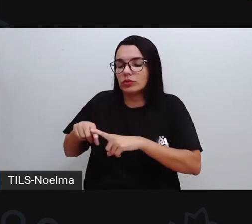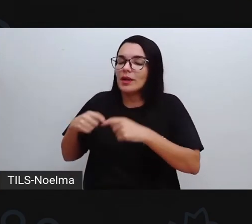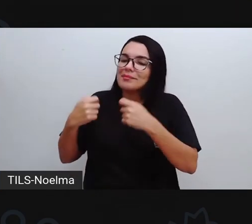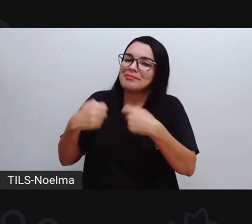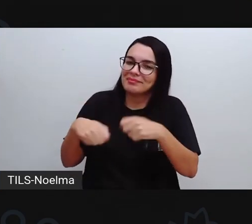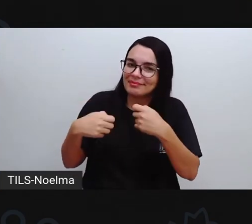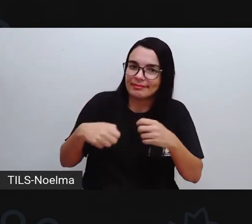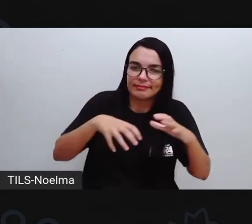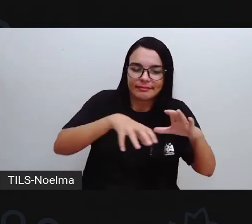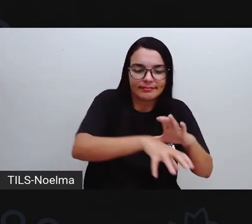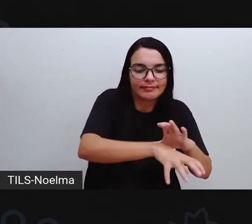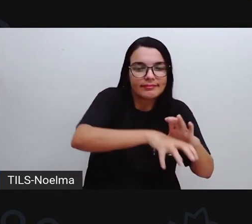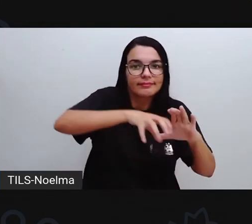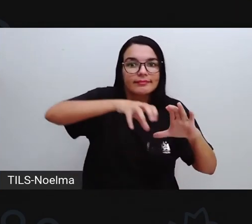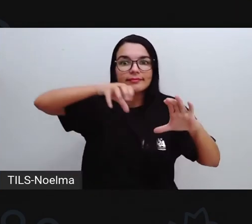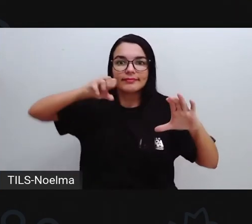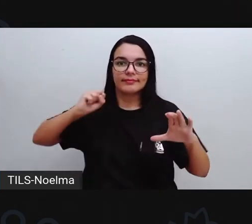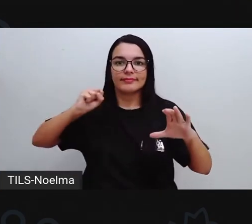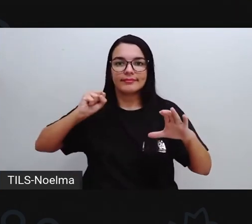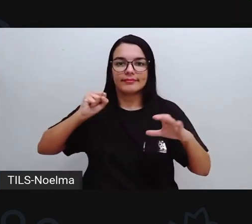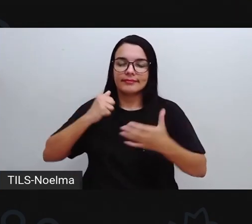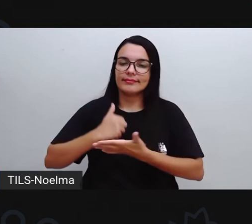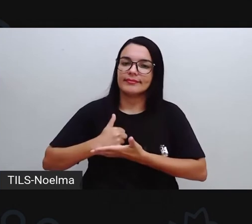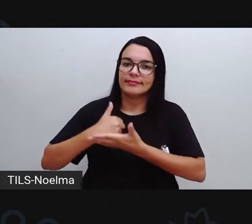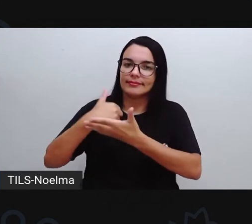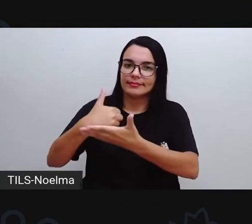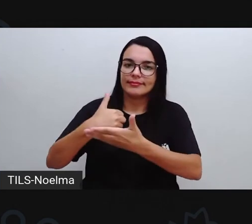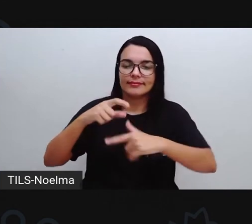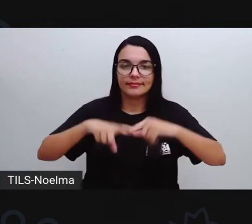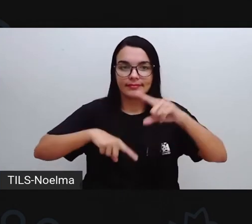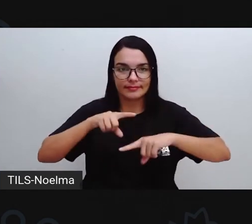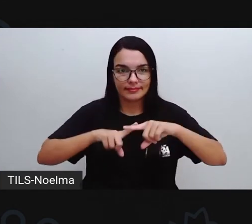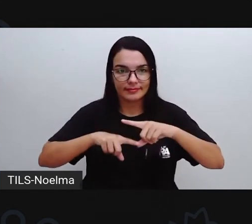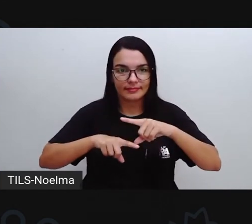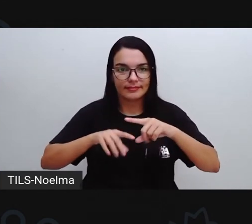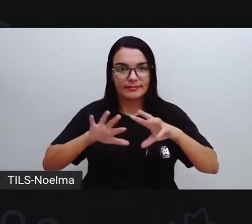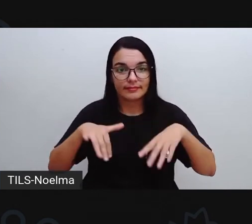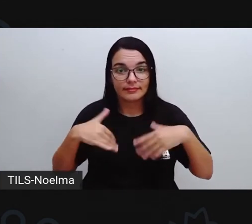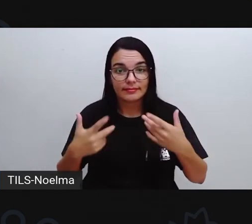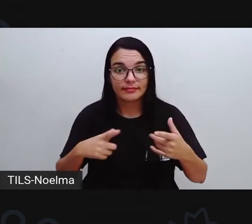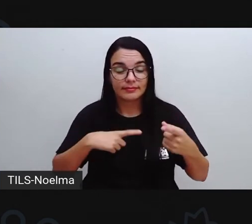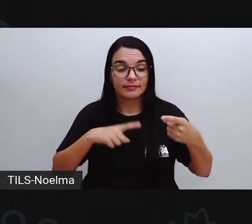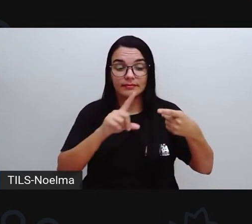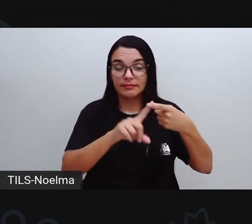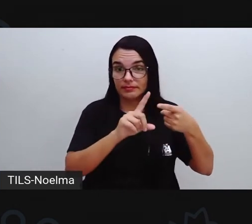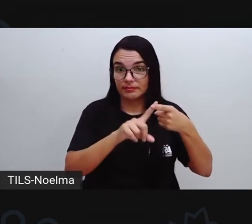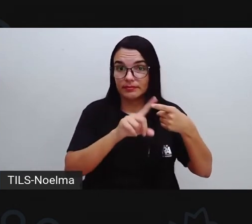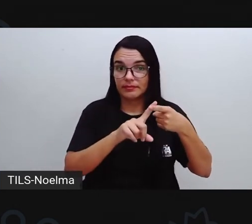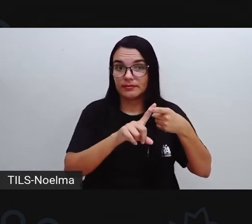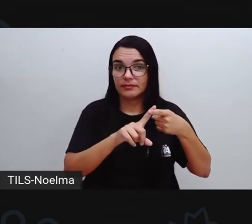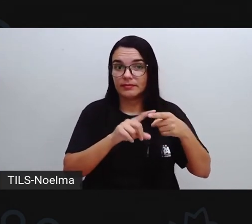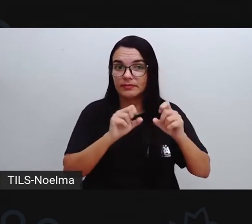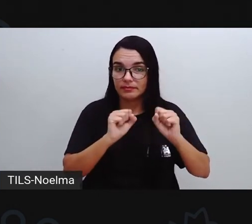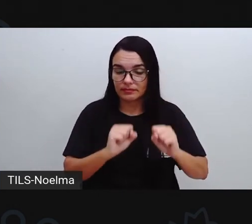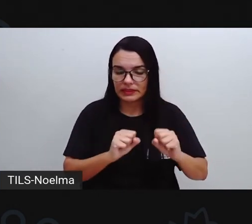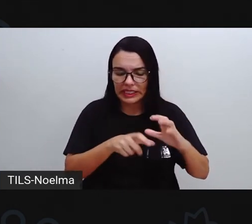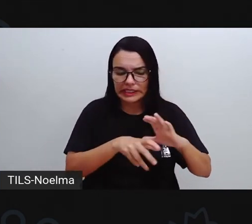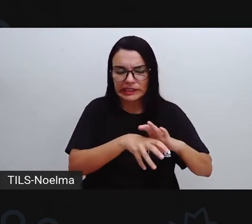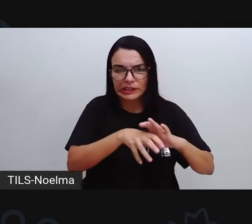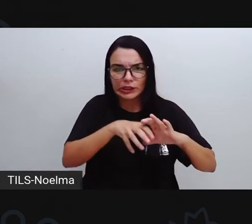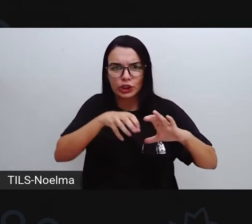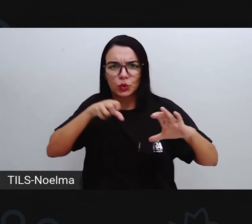extrair a matéria-prima. Então, temos como, dentro do setor primário, a extração de matéria-prima, né?